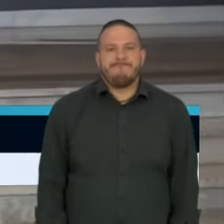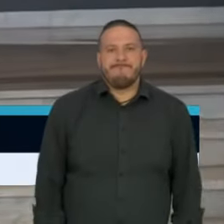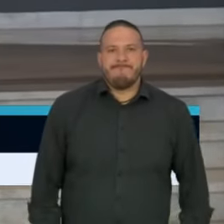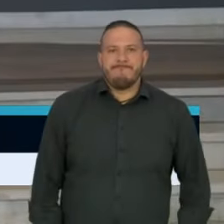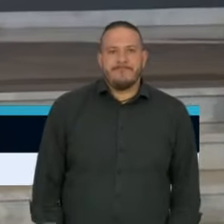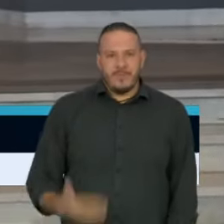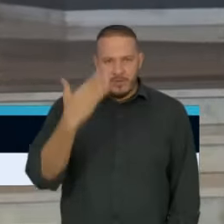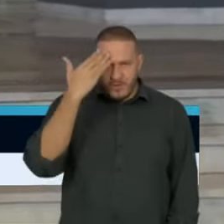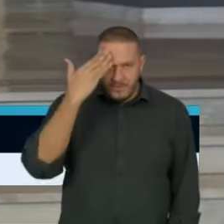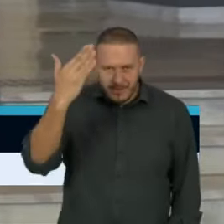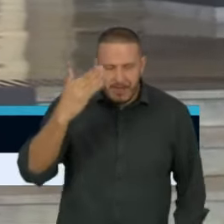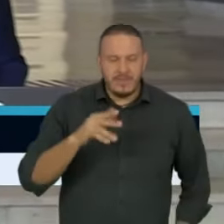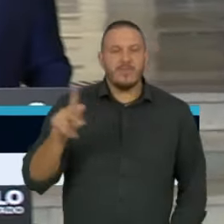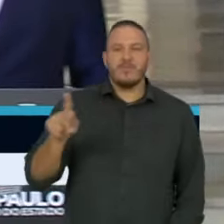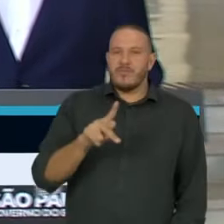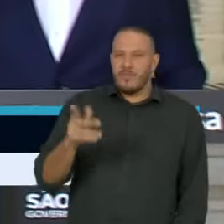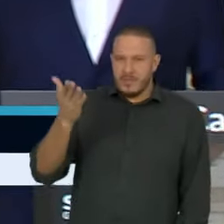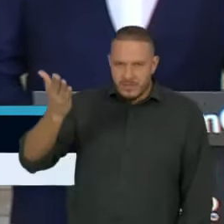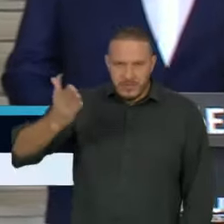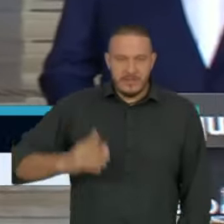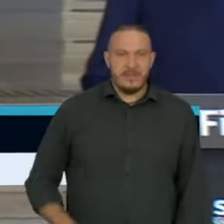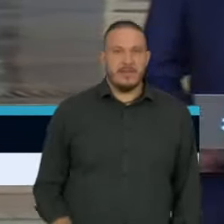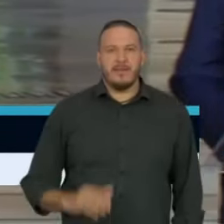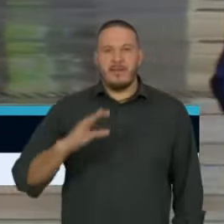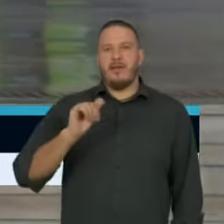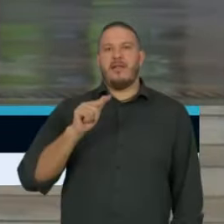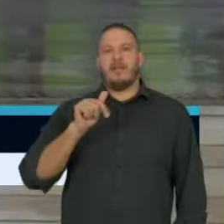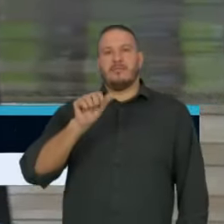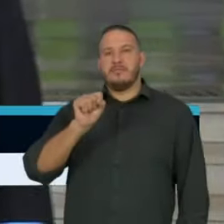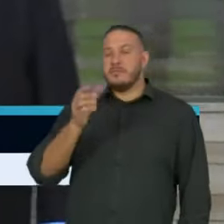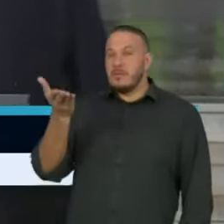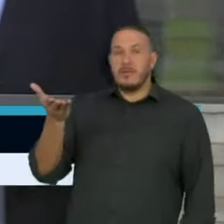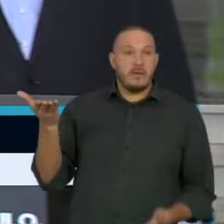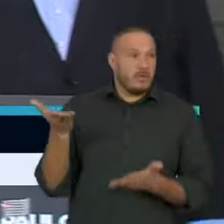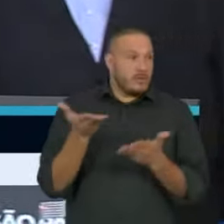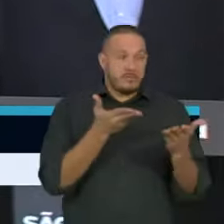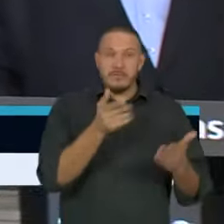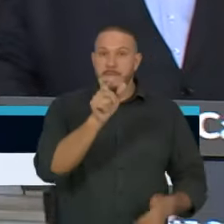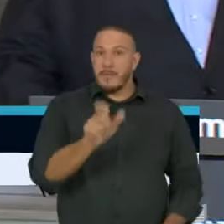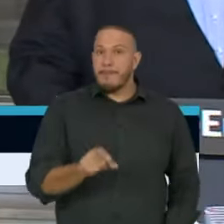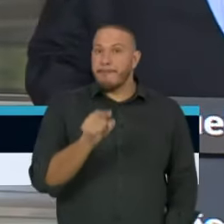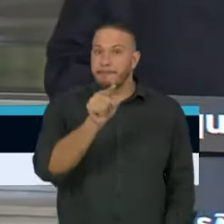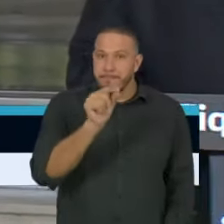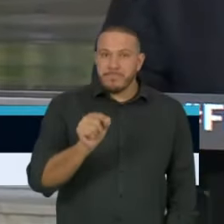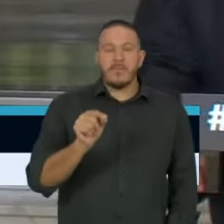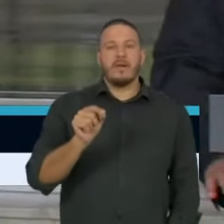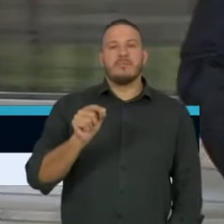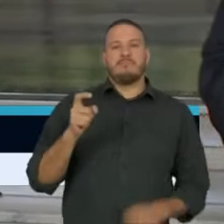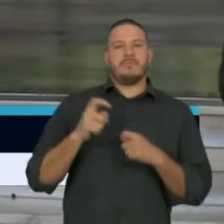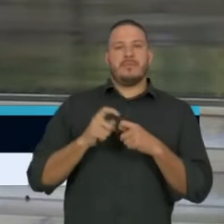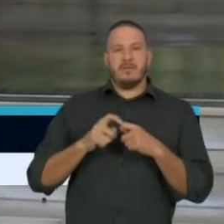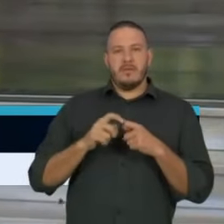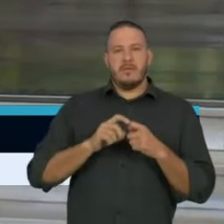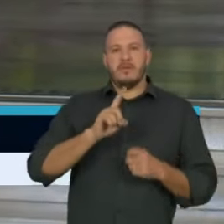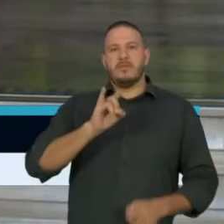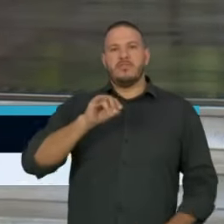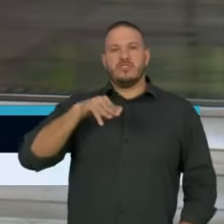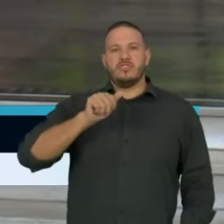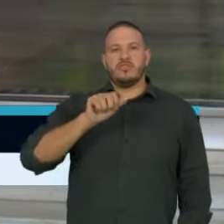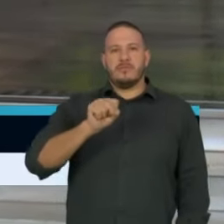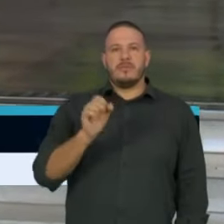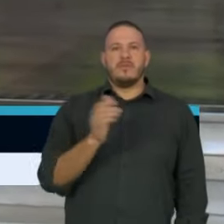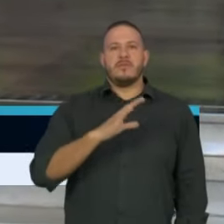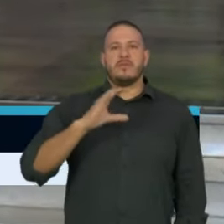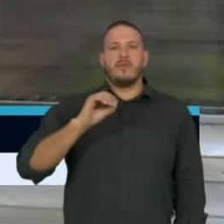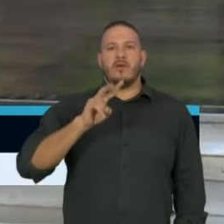Obrigado, professor Esper Callas. Vamos agora ouvir o doutor Dimas Covas. Doutor Dimas é